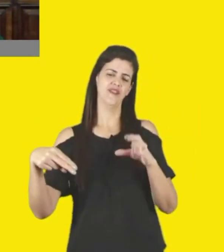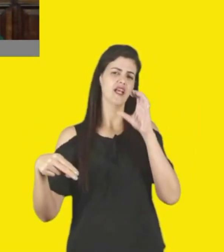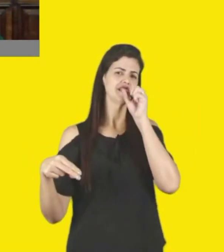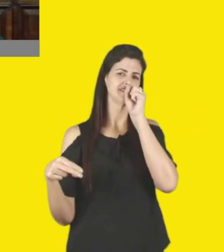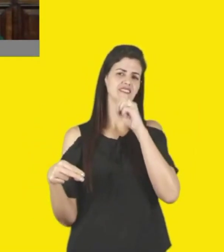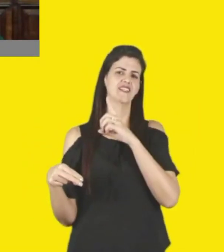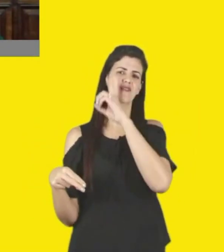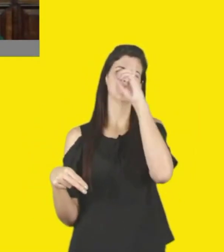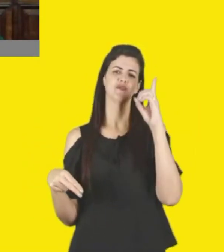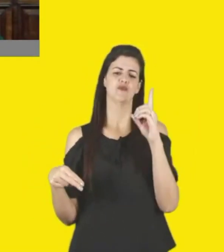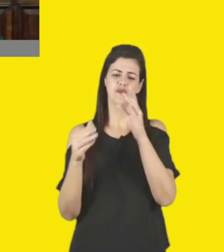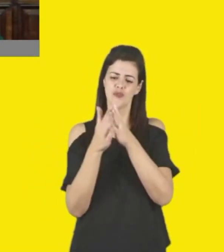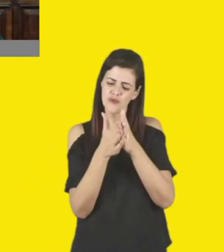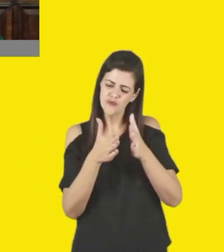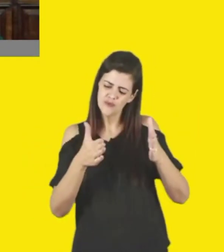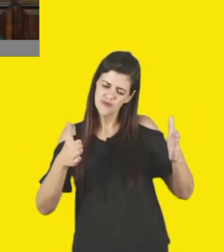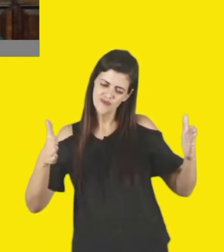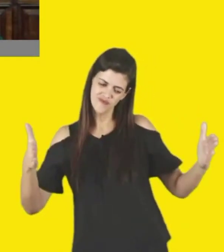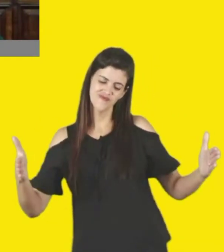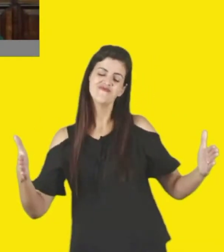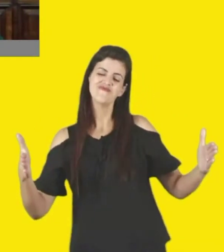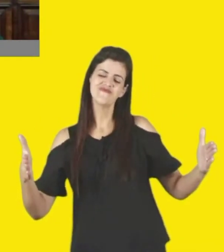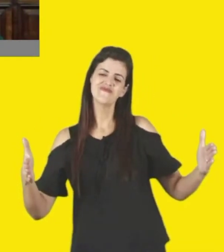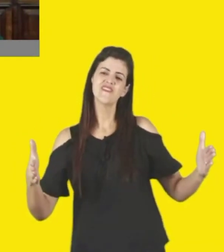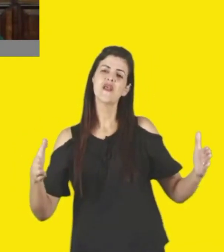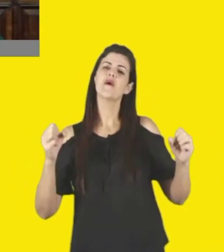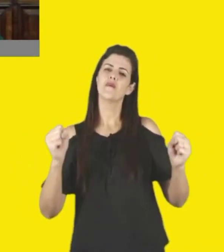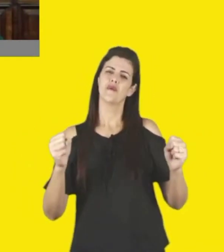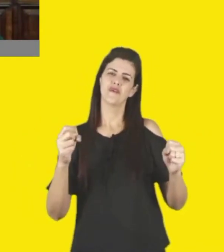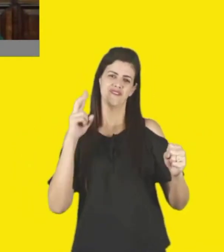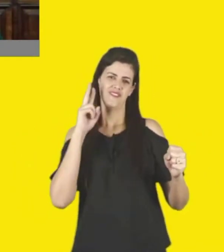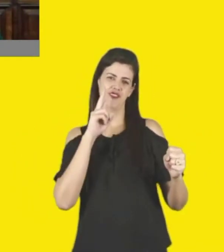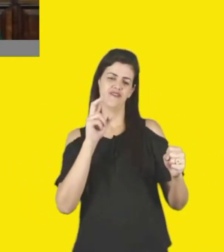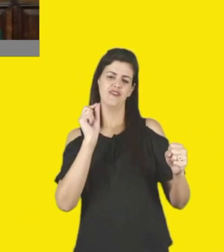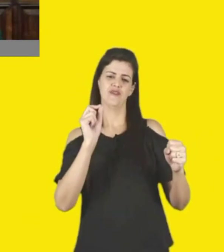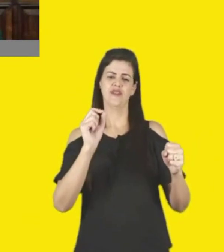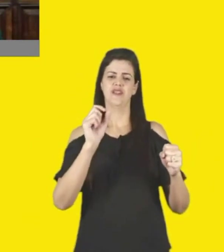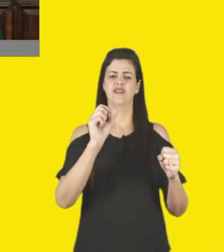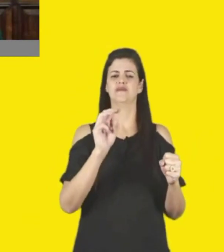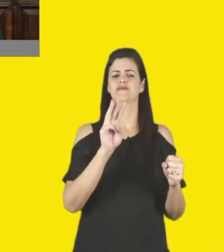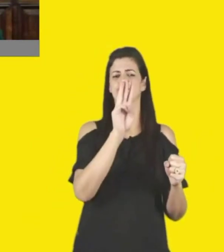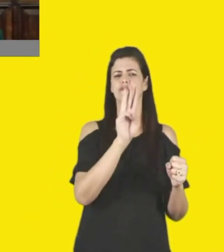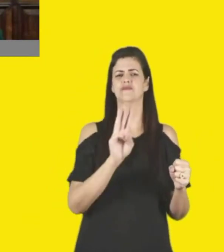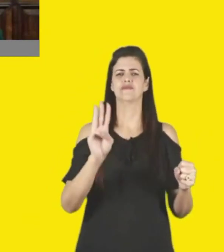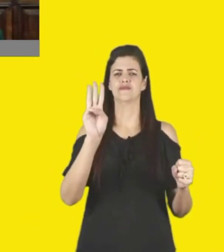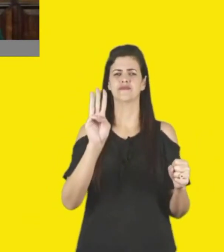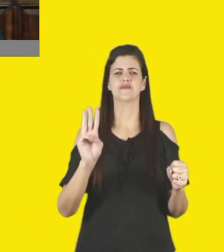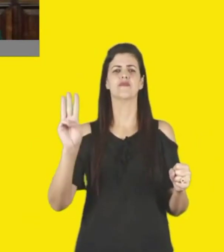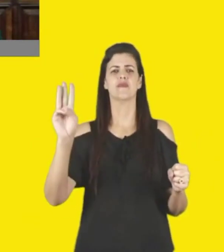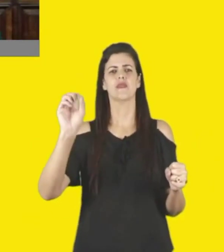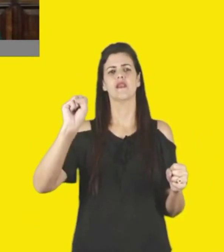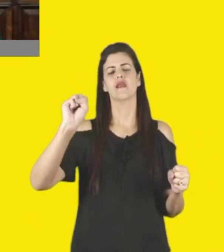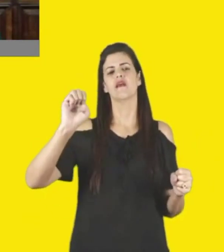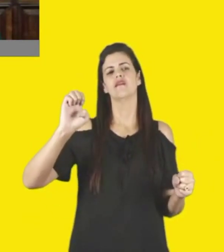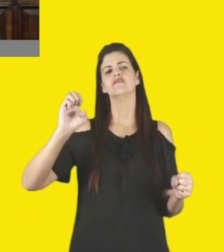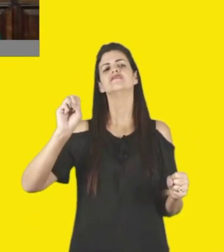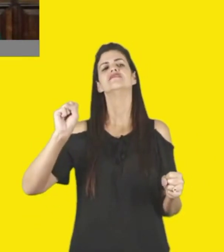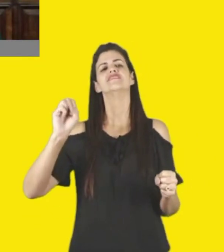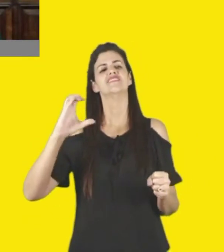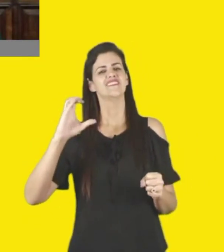informações, vocês podem acessar o site também do circuito SESC de Artes, que a partir de agora já fica no ar, e